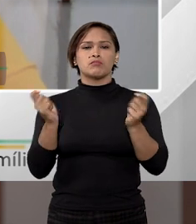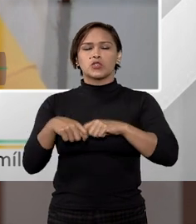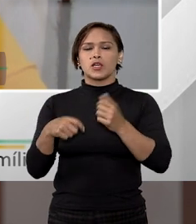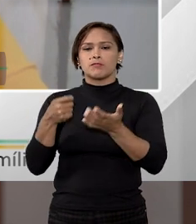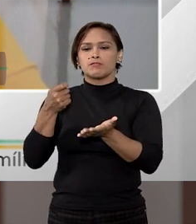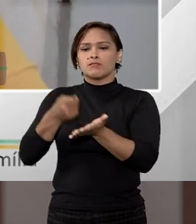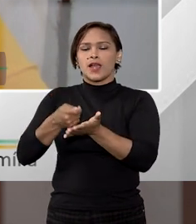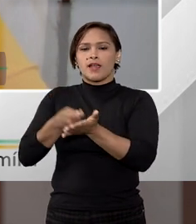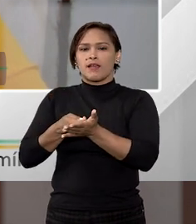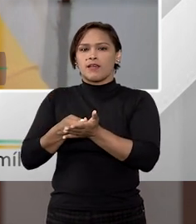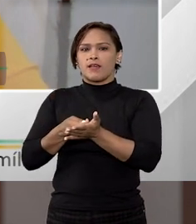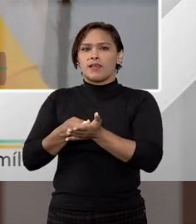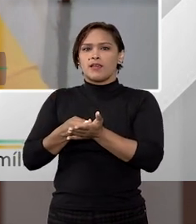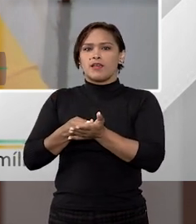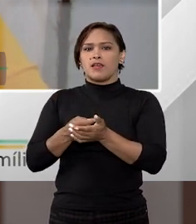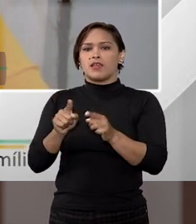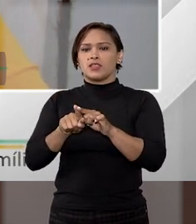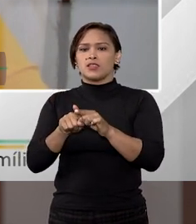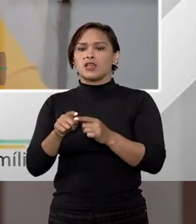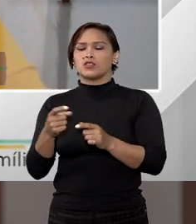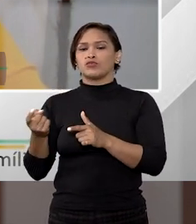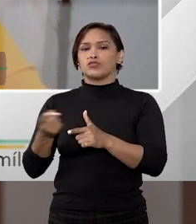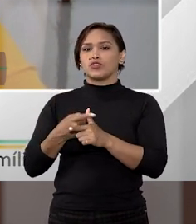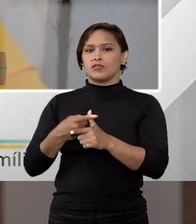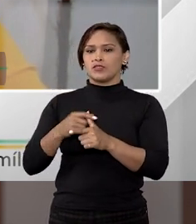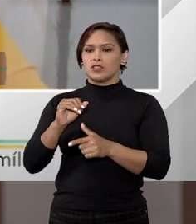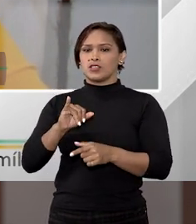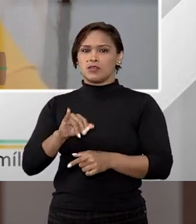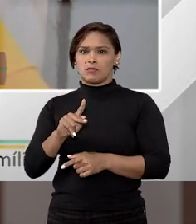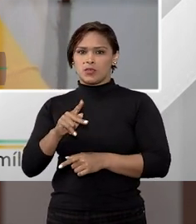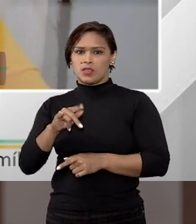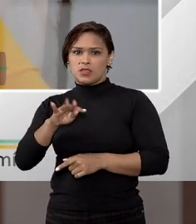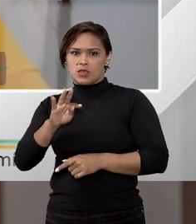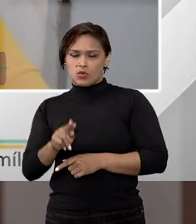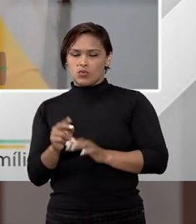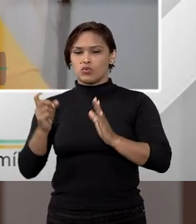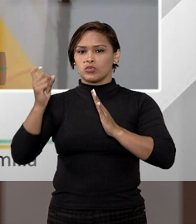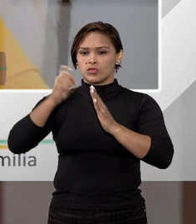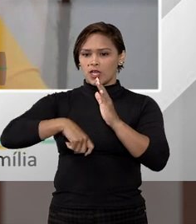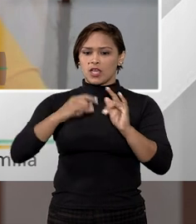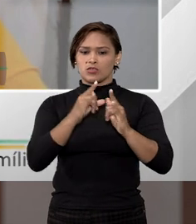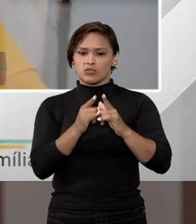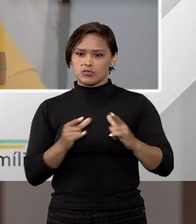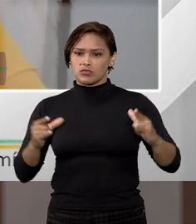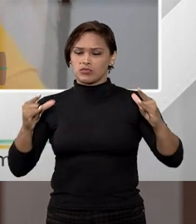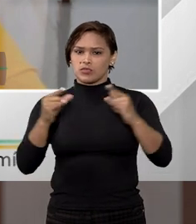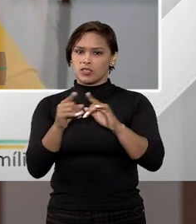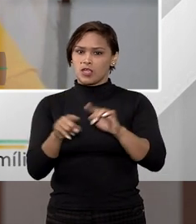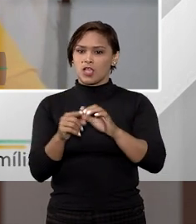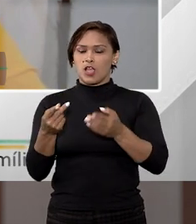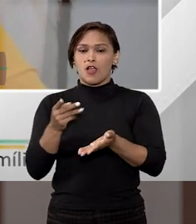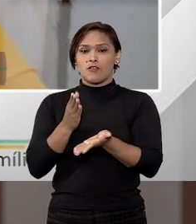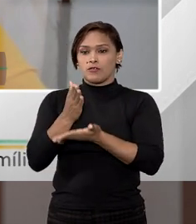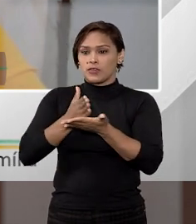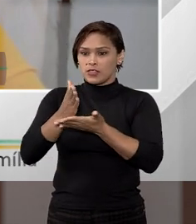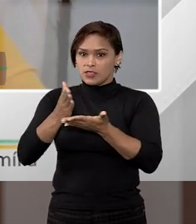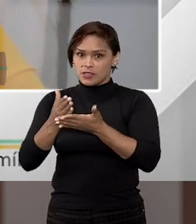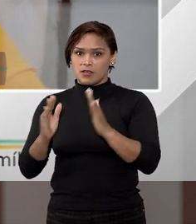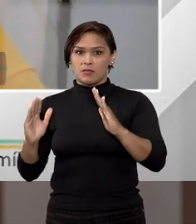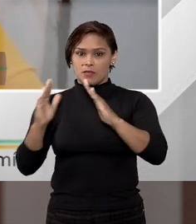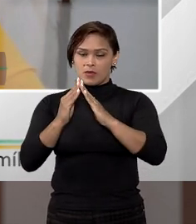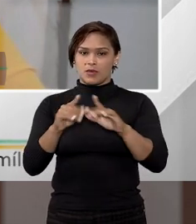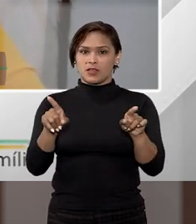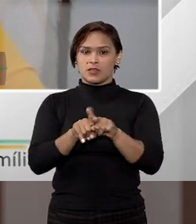financeiras de custear tanto dívidas de IPTU, taxas condominiais, financiamento imobiliário, inclusive.